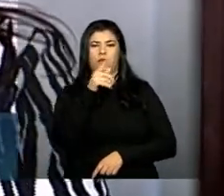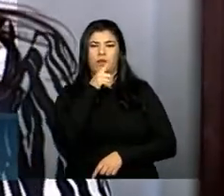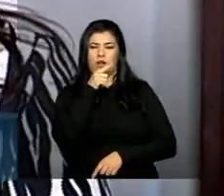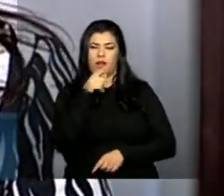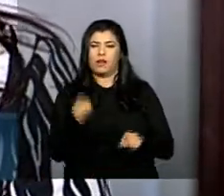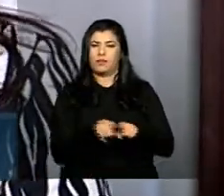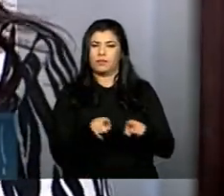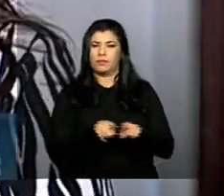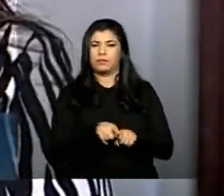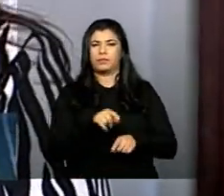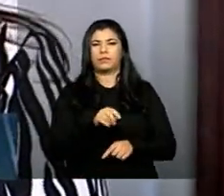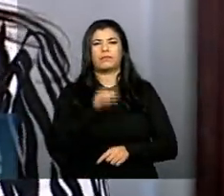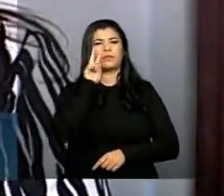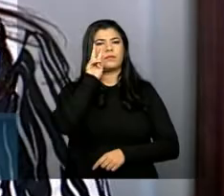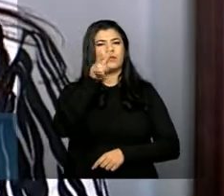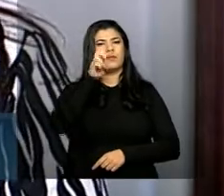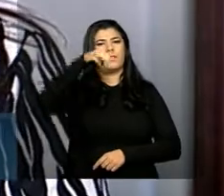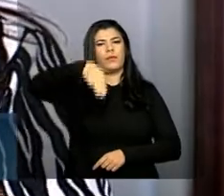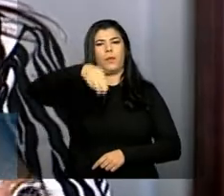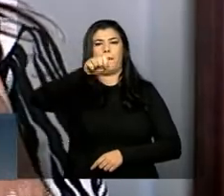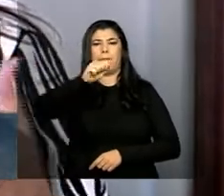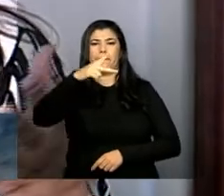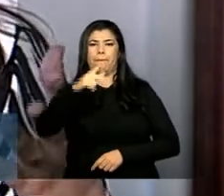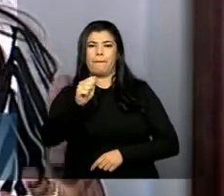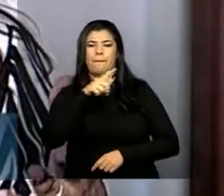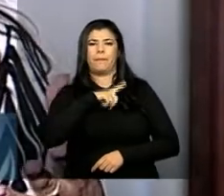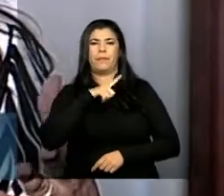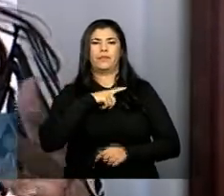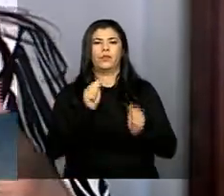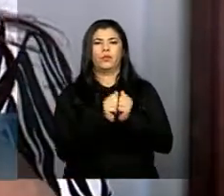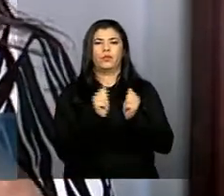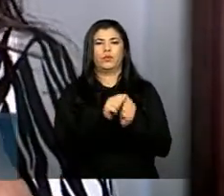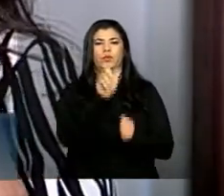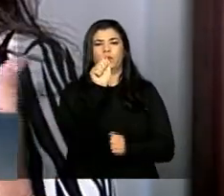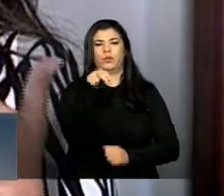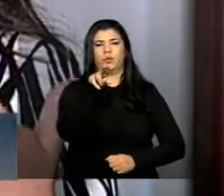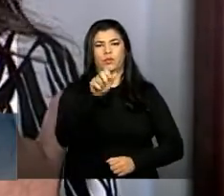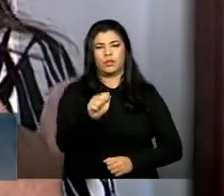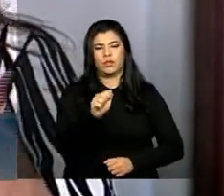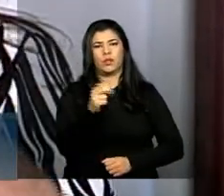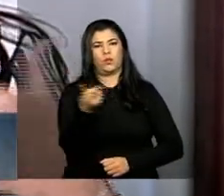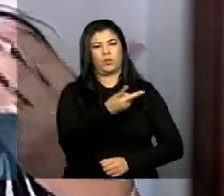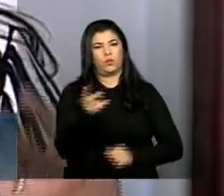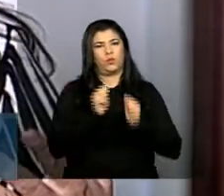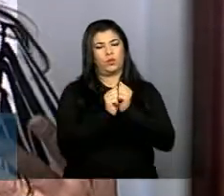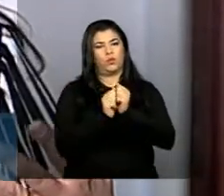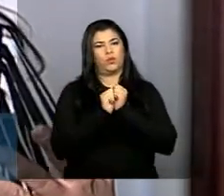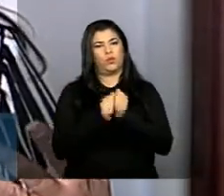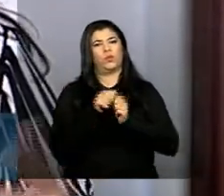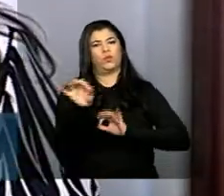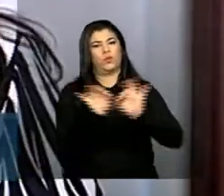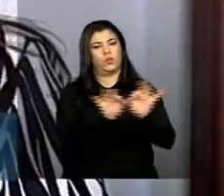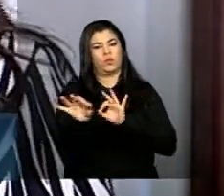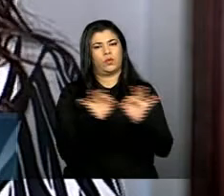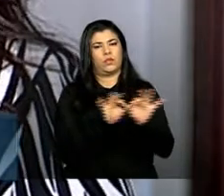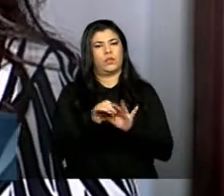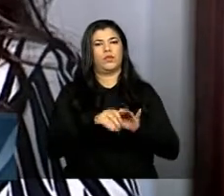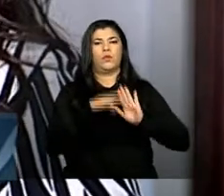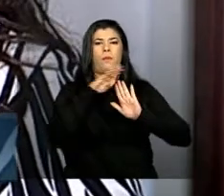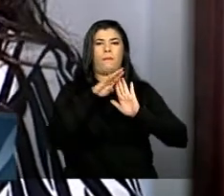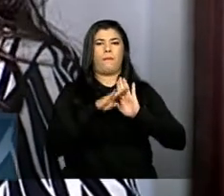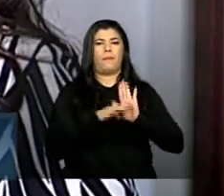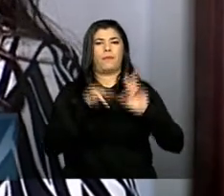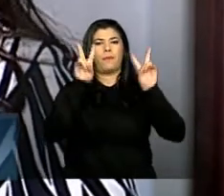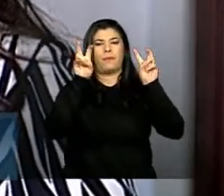parceria o MAPA com o Ministério do Meio Ambiente através da ANA nós vamos adotar de forma universal o programa